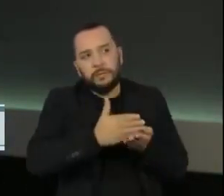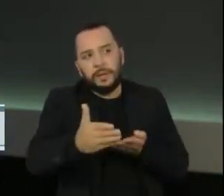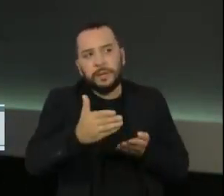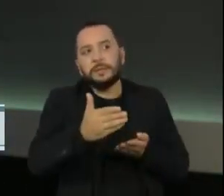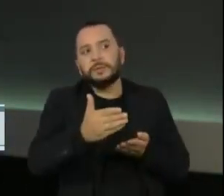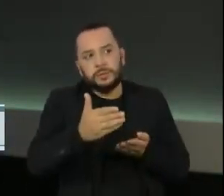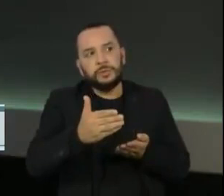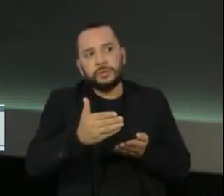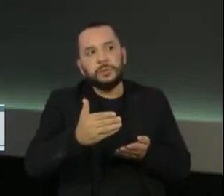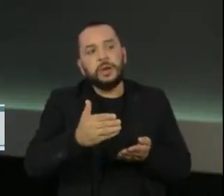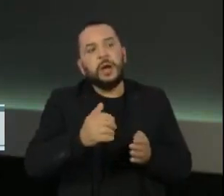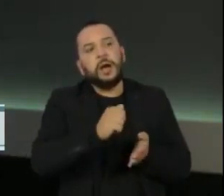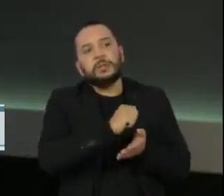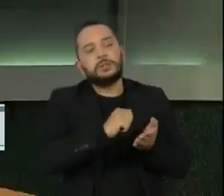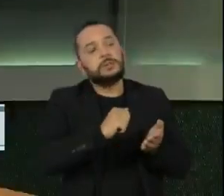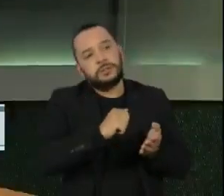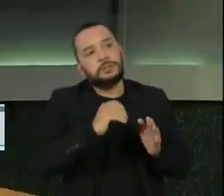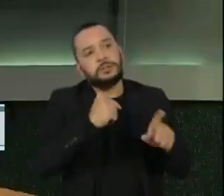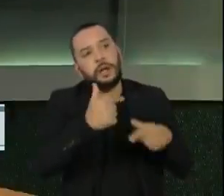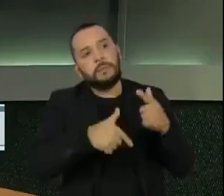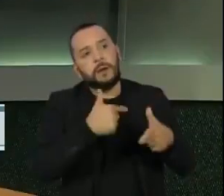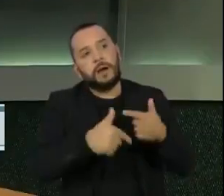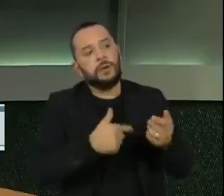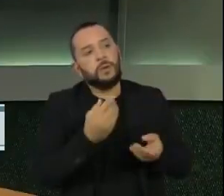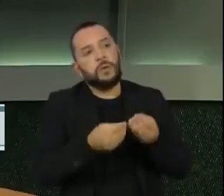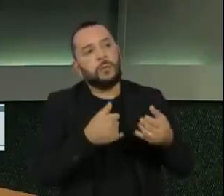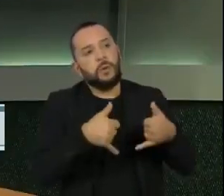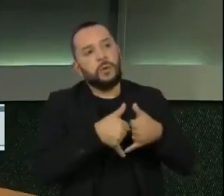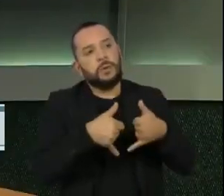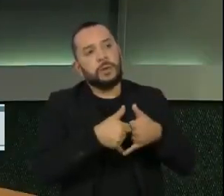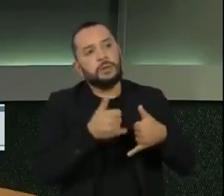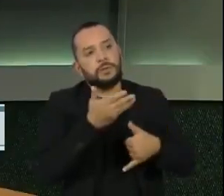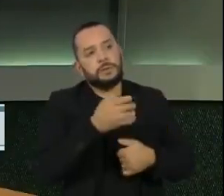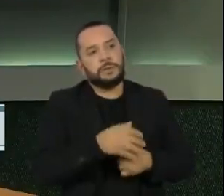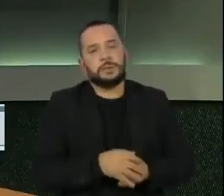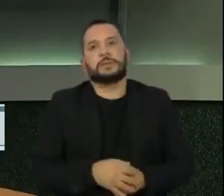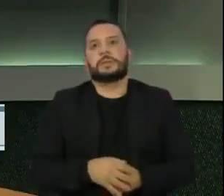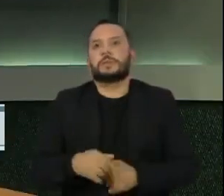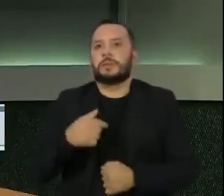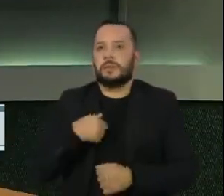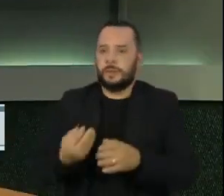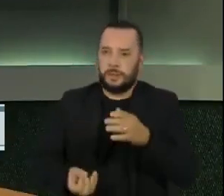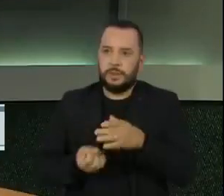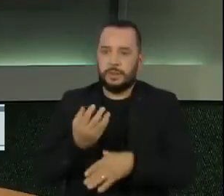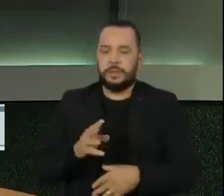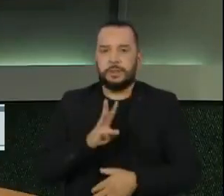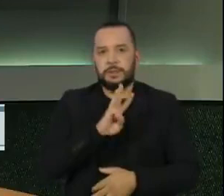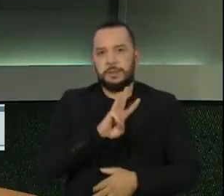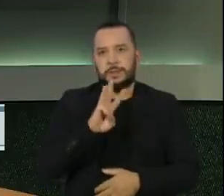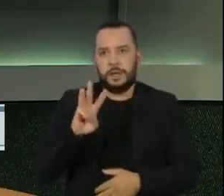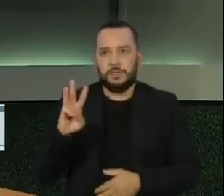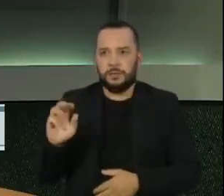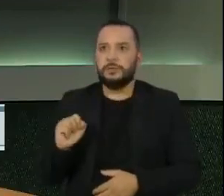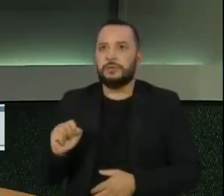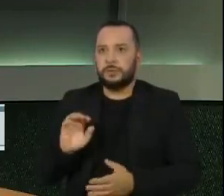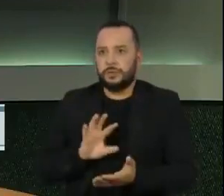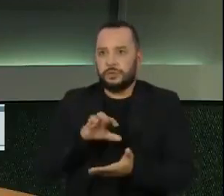como as pessoas podem entrar em contato com o Instituto? Olha, eu criei um site chamado